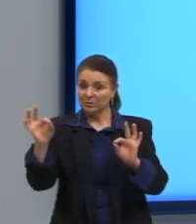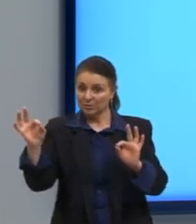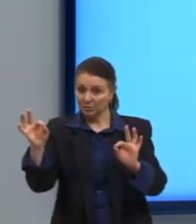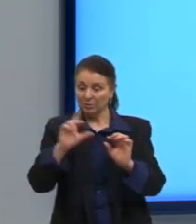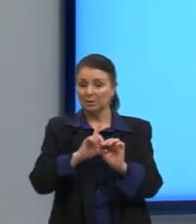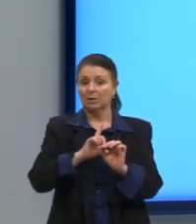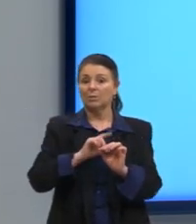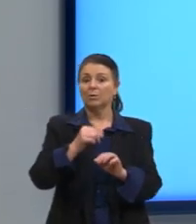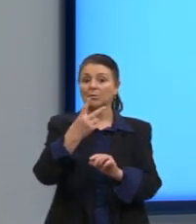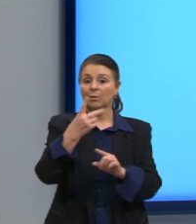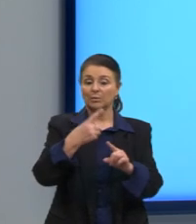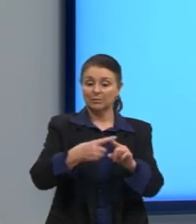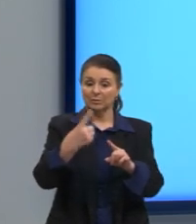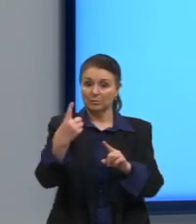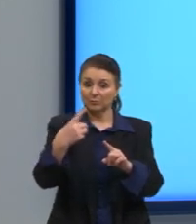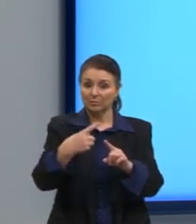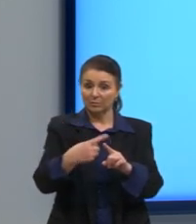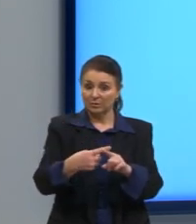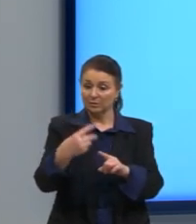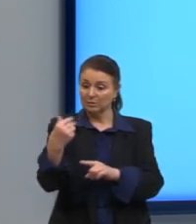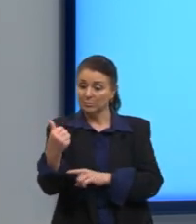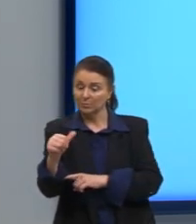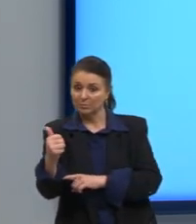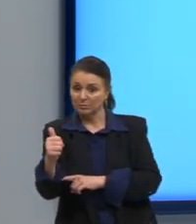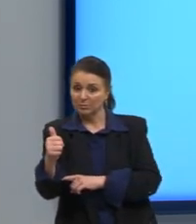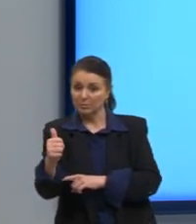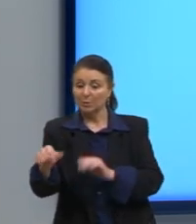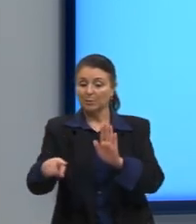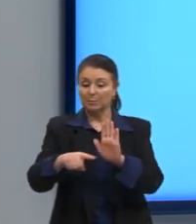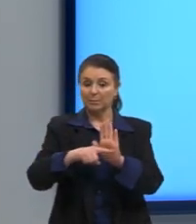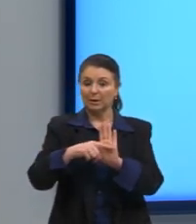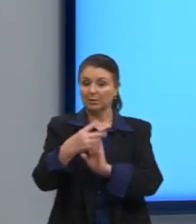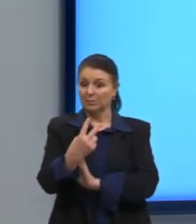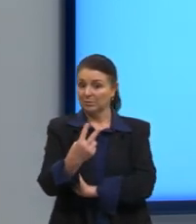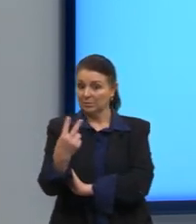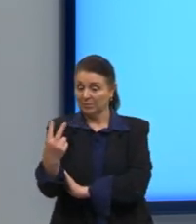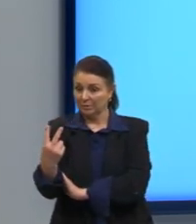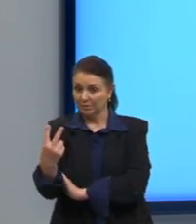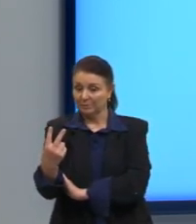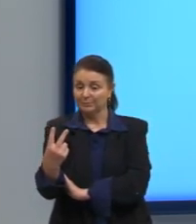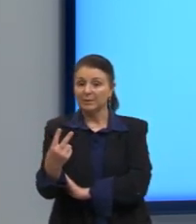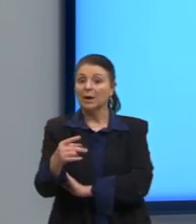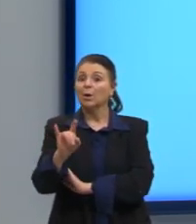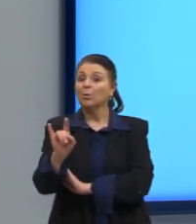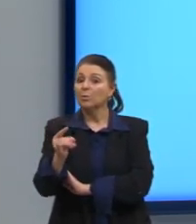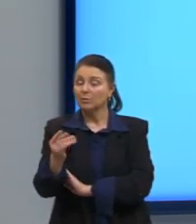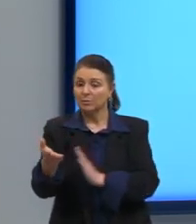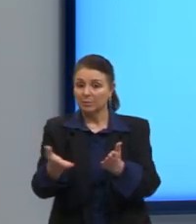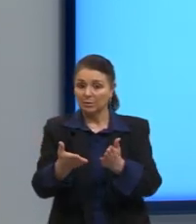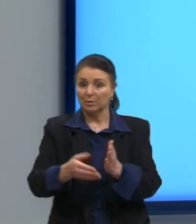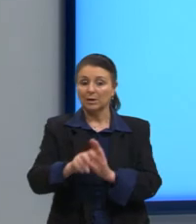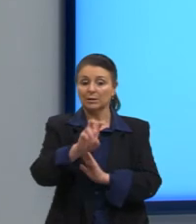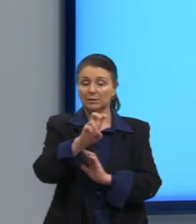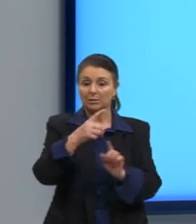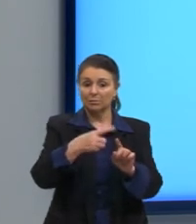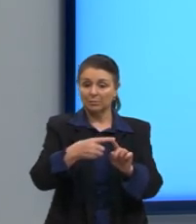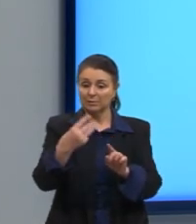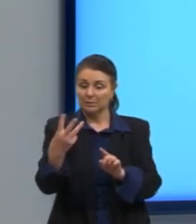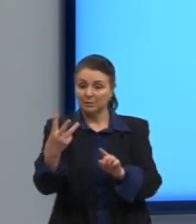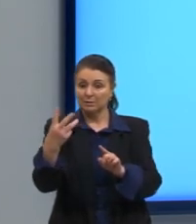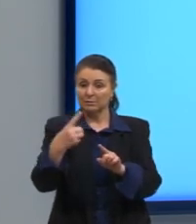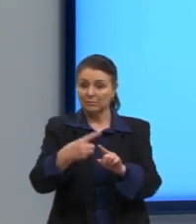vezes 1 vezes 11, então, menos 22. E a última, que é 5 vezes 3